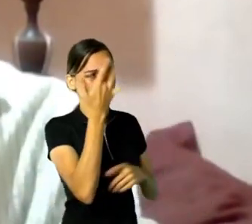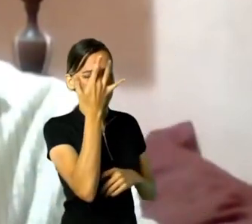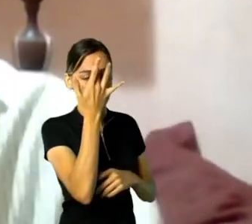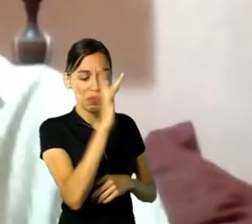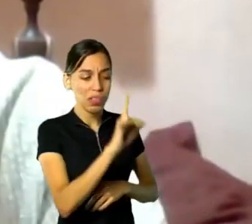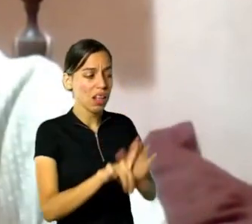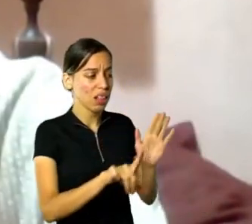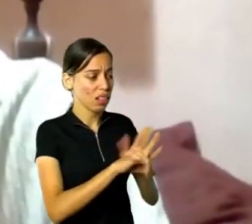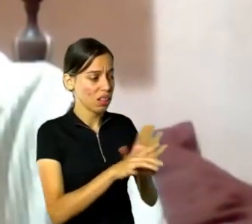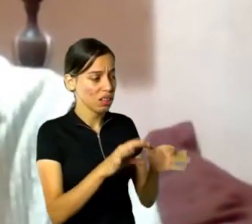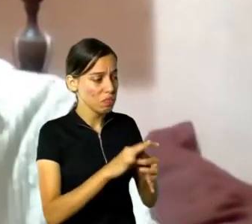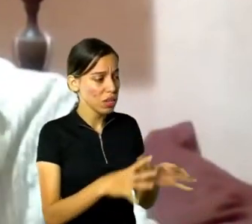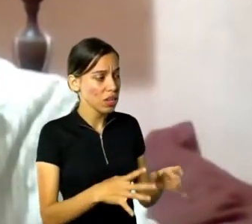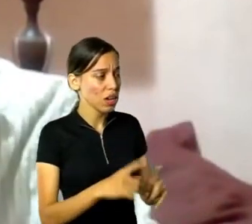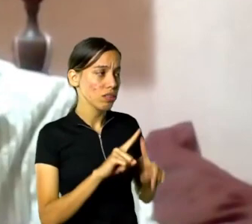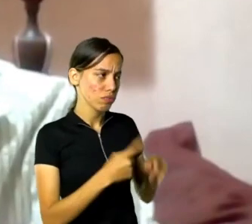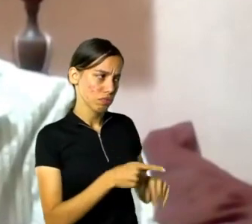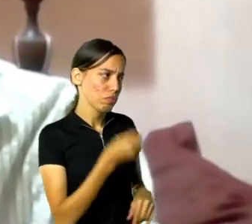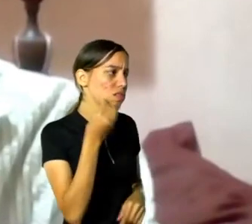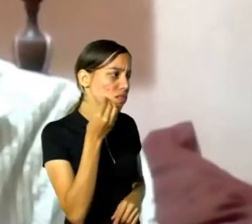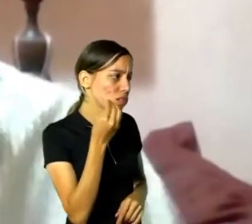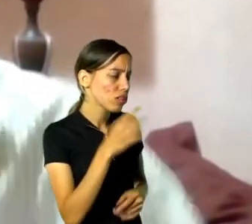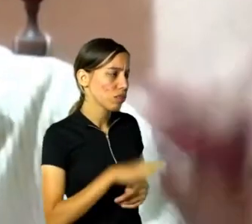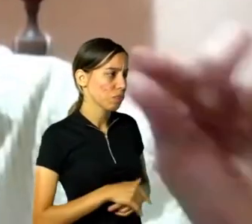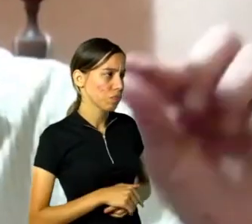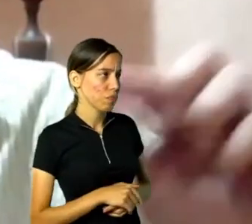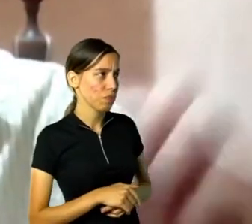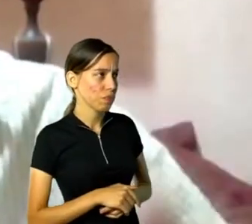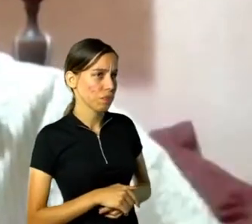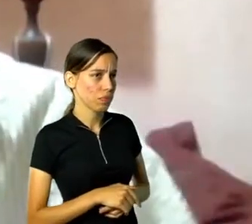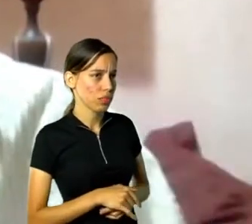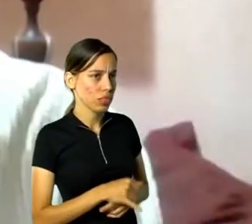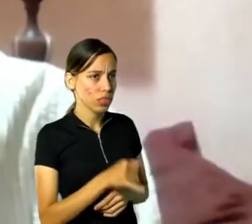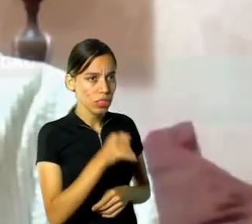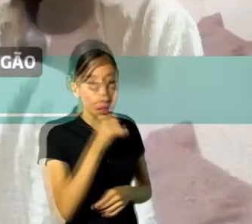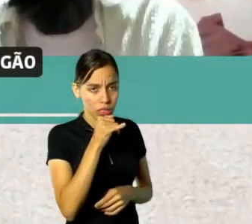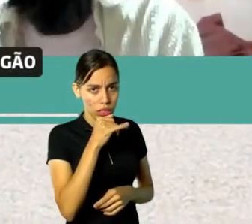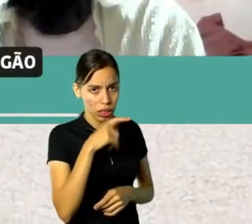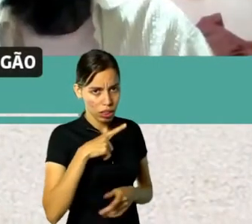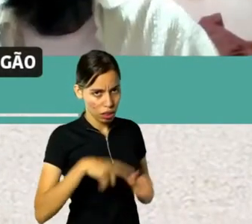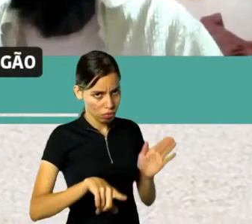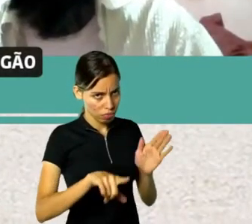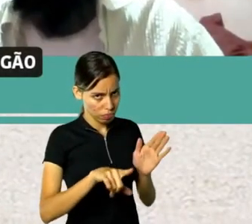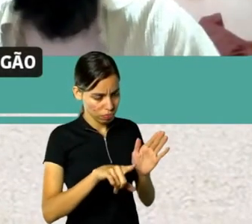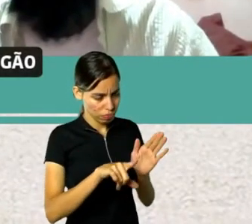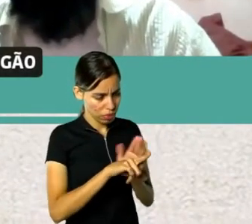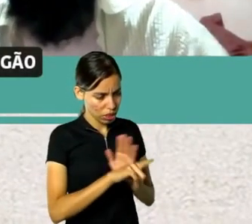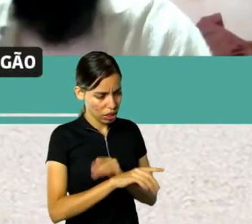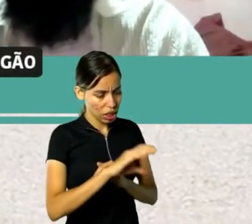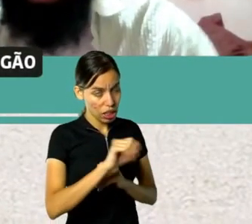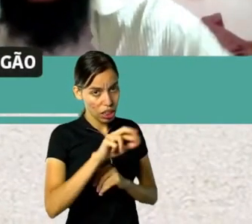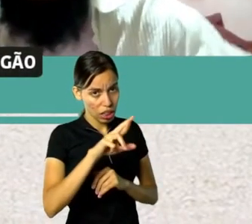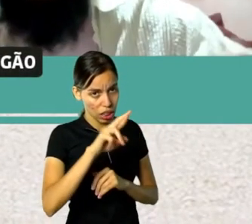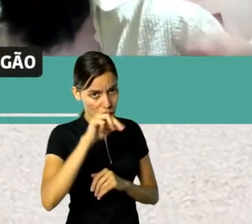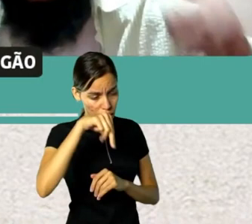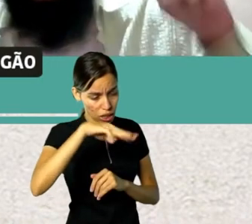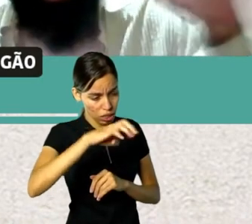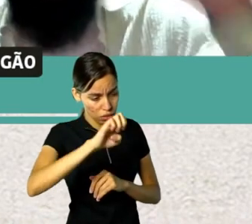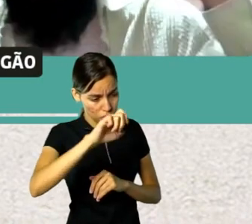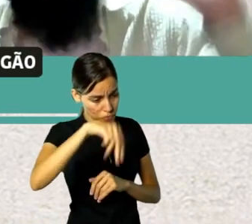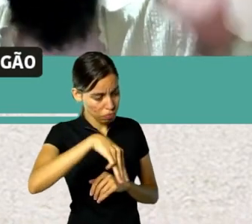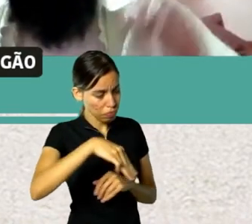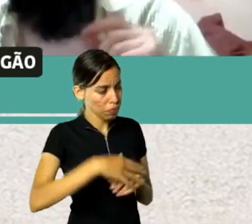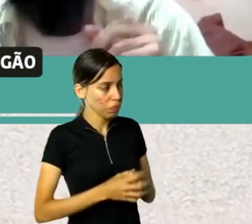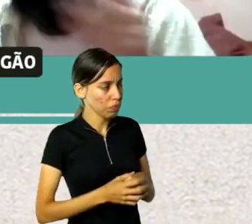tudo bem, eu falei, mas o da Carme Miranda você não colocou na lei? Ele tem um selinho. Ele falou, não, mas o do Carme Miranda já estava pronto quando eu consegui a lei,